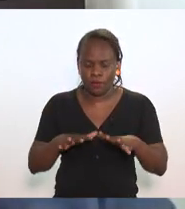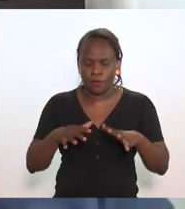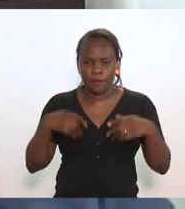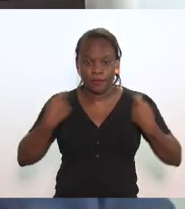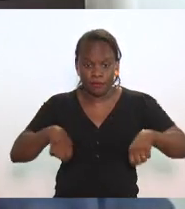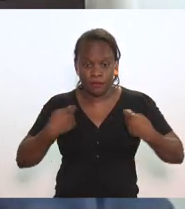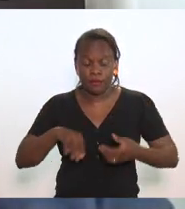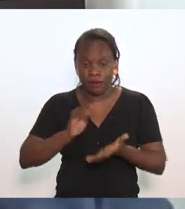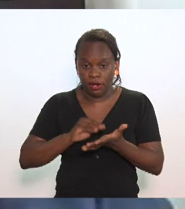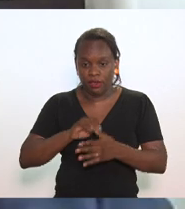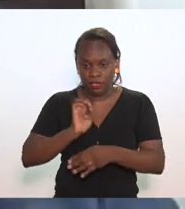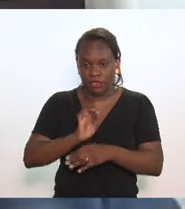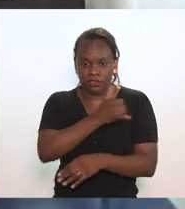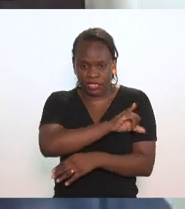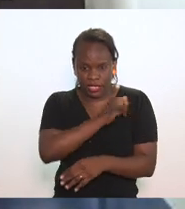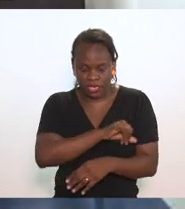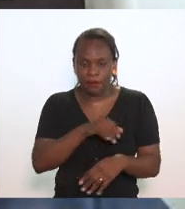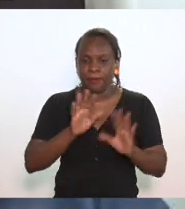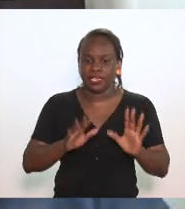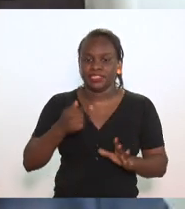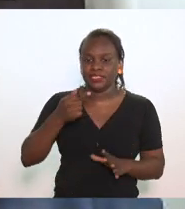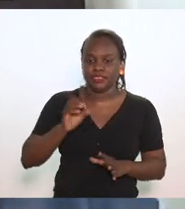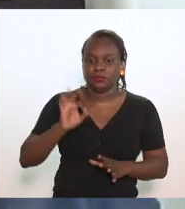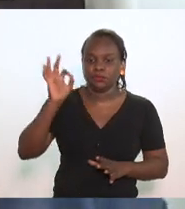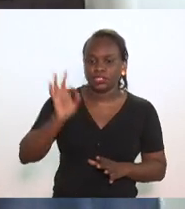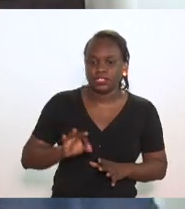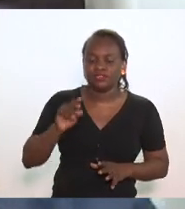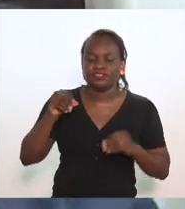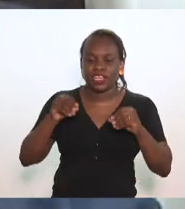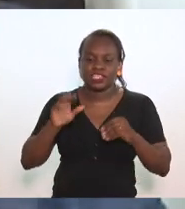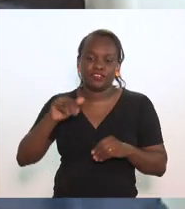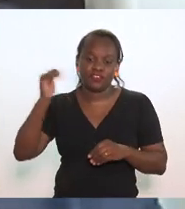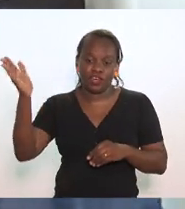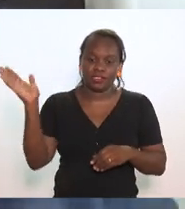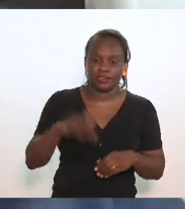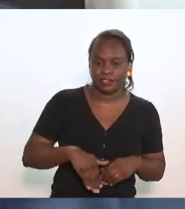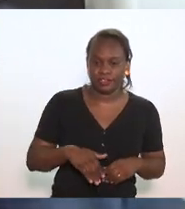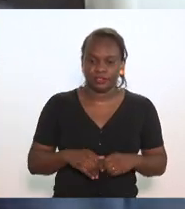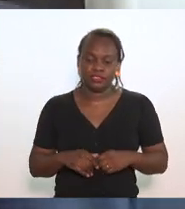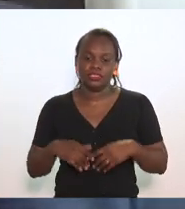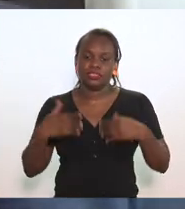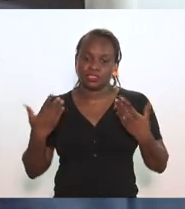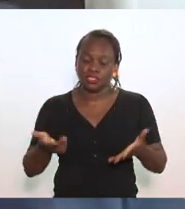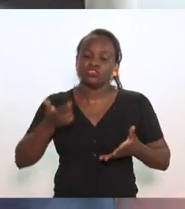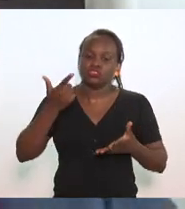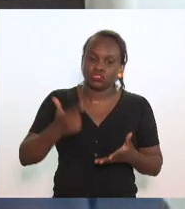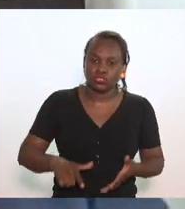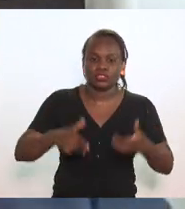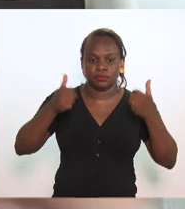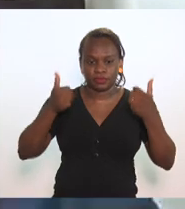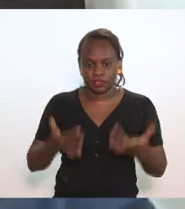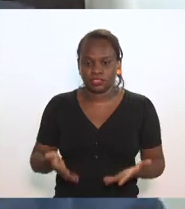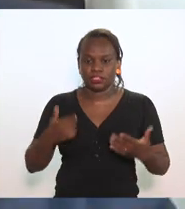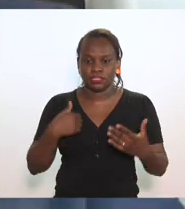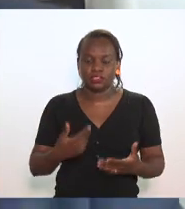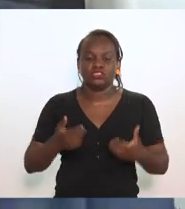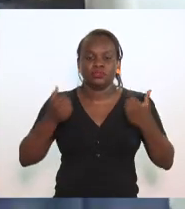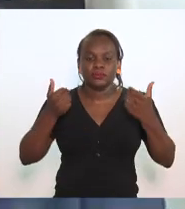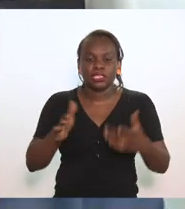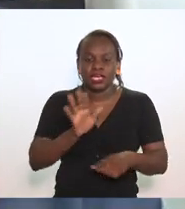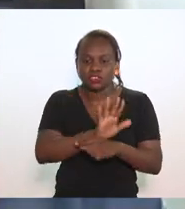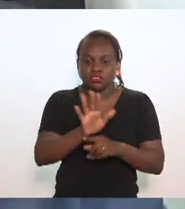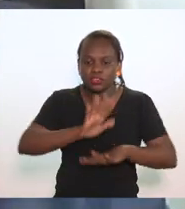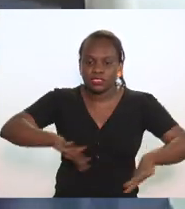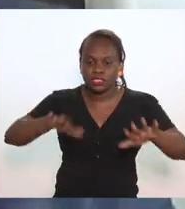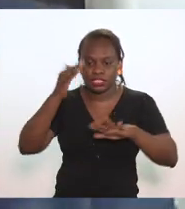demanda do estado do Rio de Janeiro, 70% vem de farinha de fora. Aqui, mais uma vez, a minha intenção é sensibilizar os